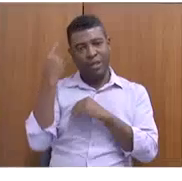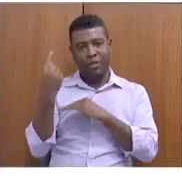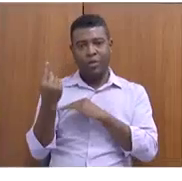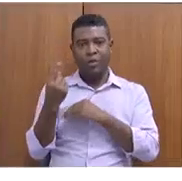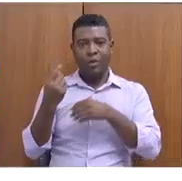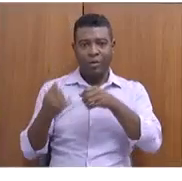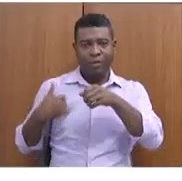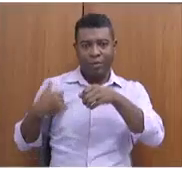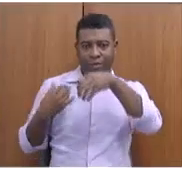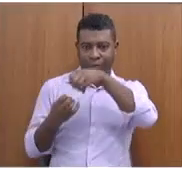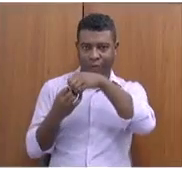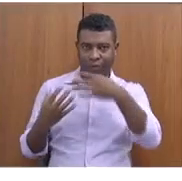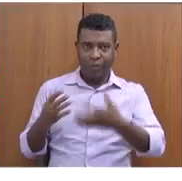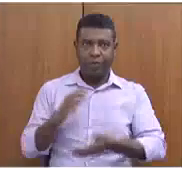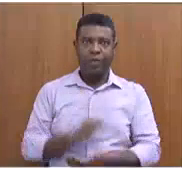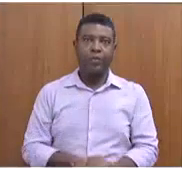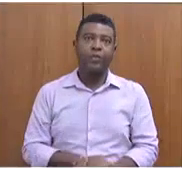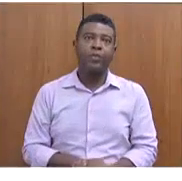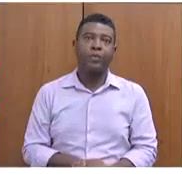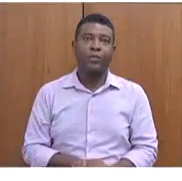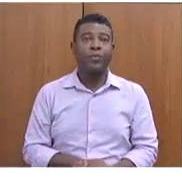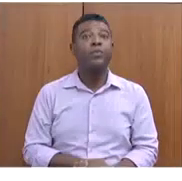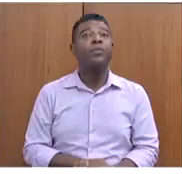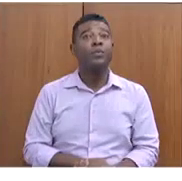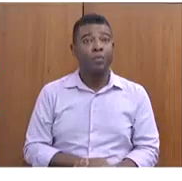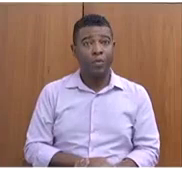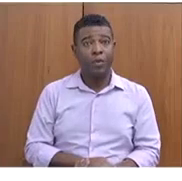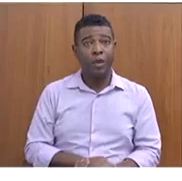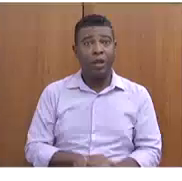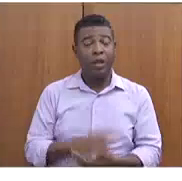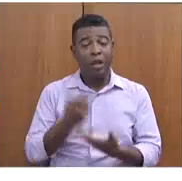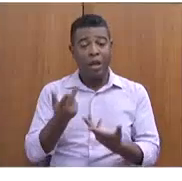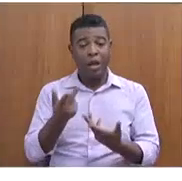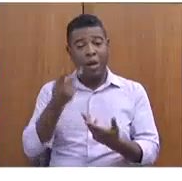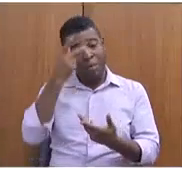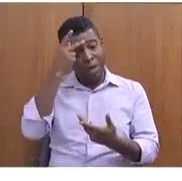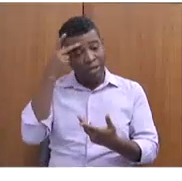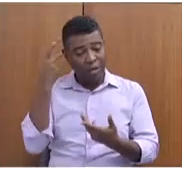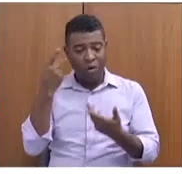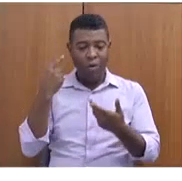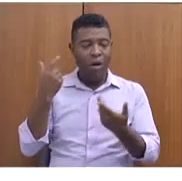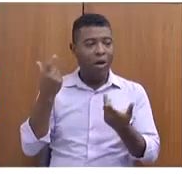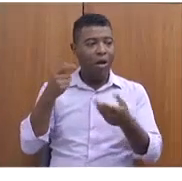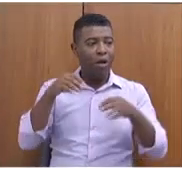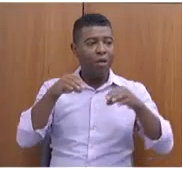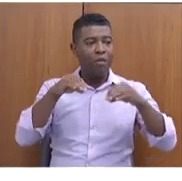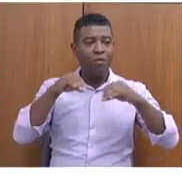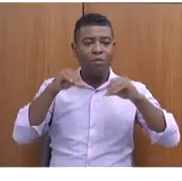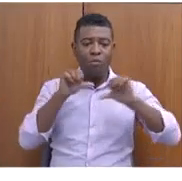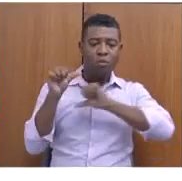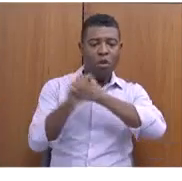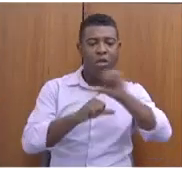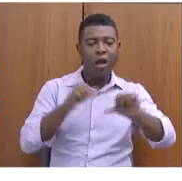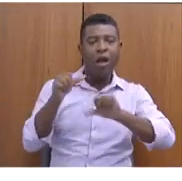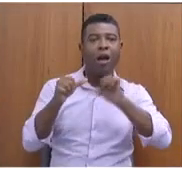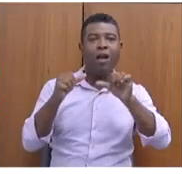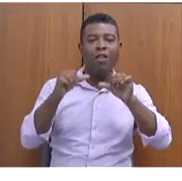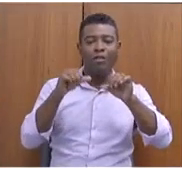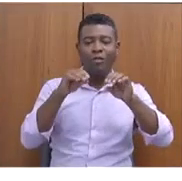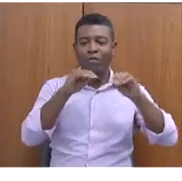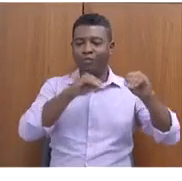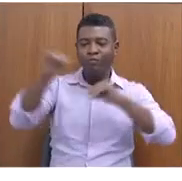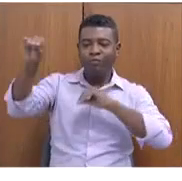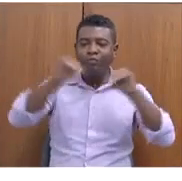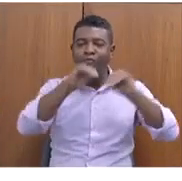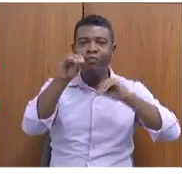Migração e enfrentamento ao tráfico de pessoas e ao trabalho escravo. Nós fizemos o Fluxo Nacional de Atendimento a Vítimas de Trabalho